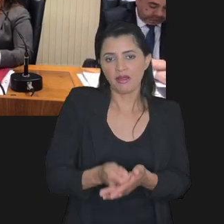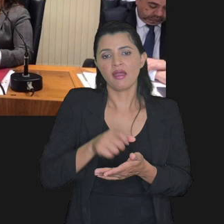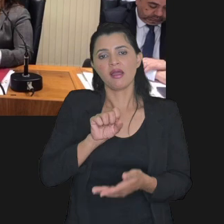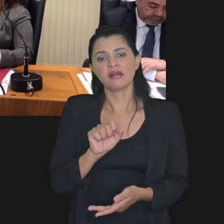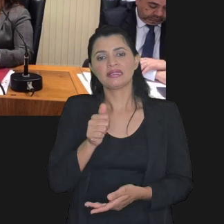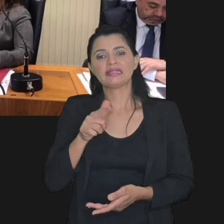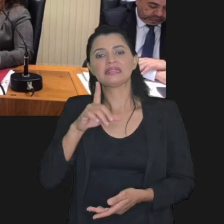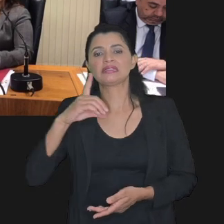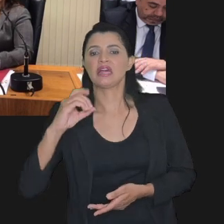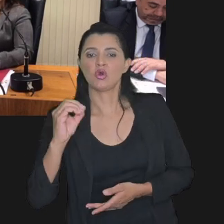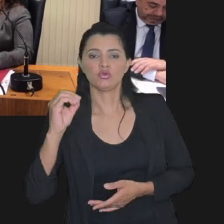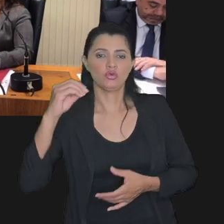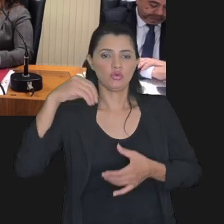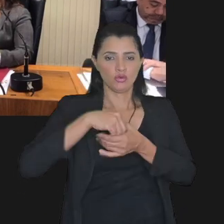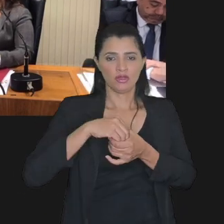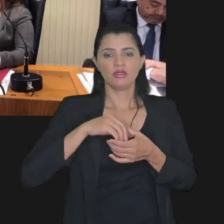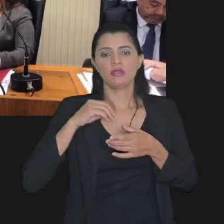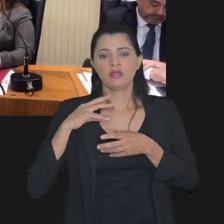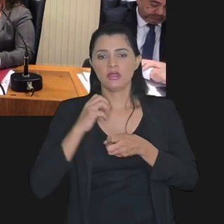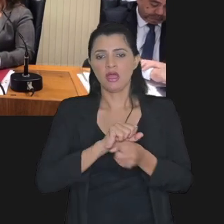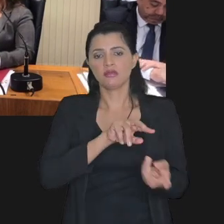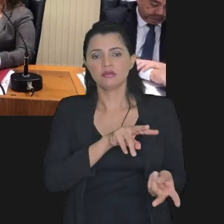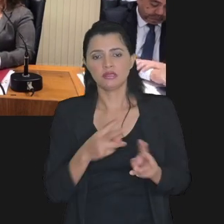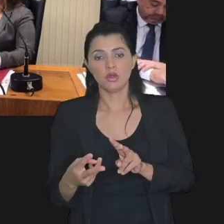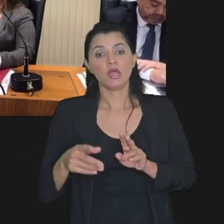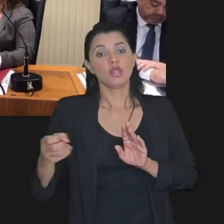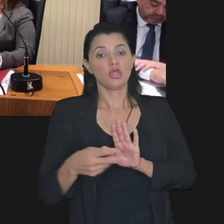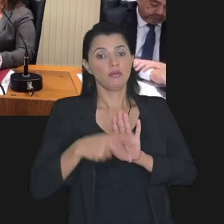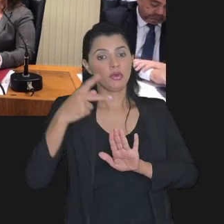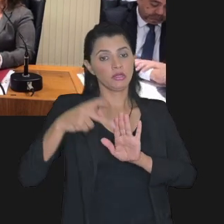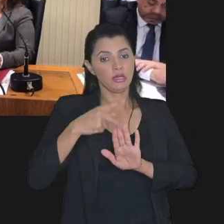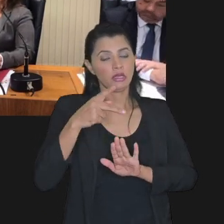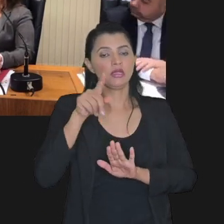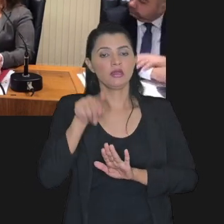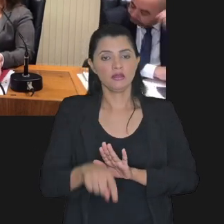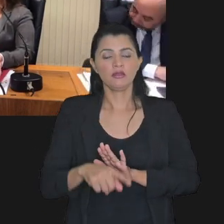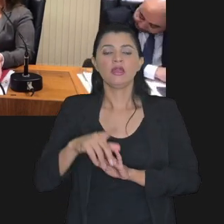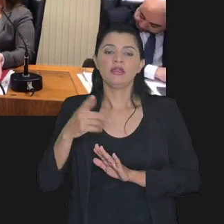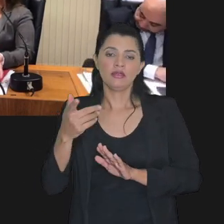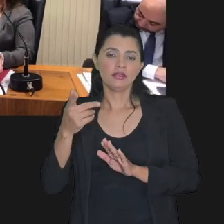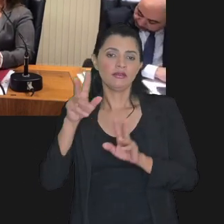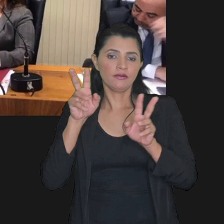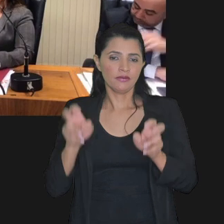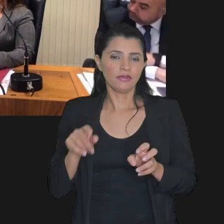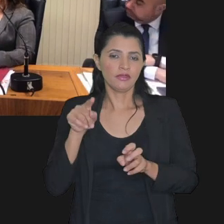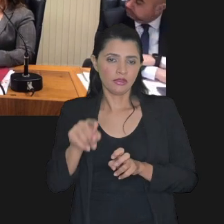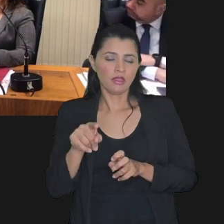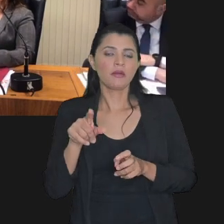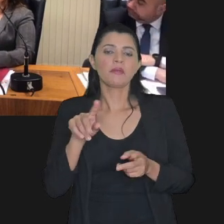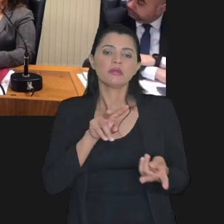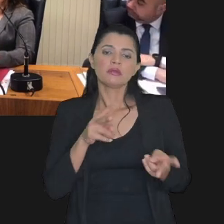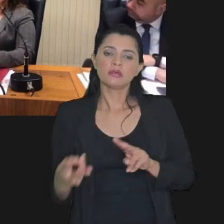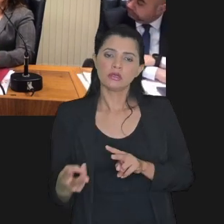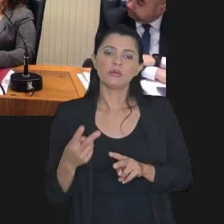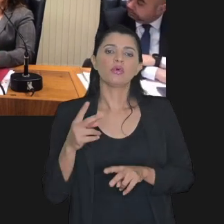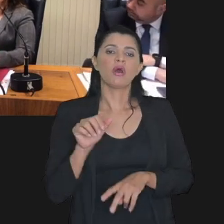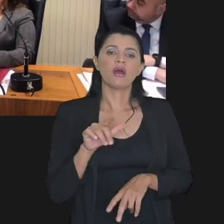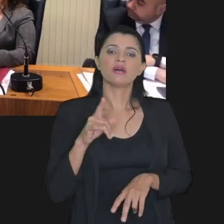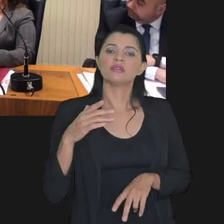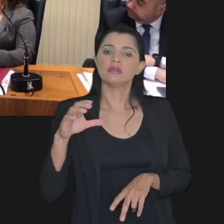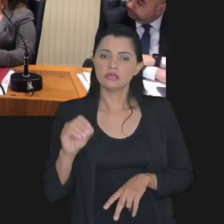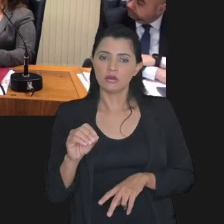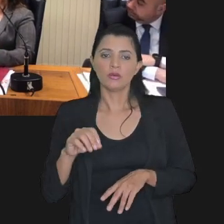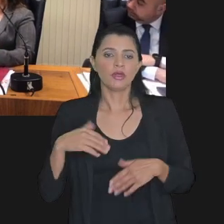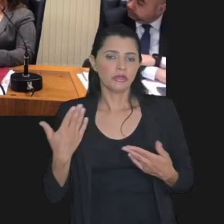dentro da transação tem agora essa nova portaria que trata do quito a PGFN que é para as transações inclusive por adesão